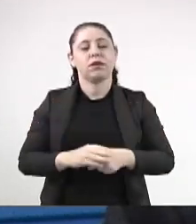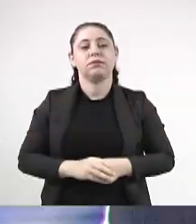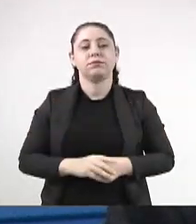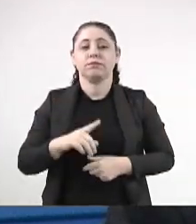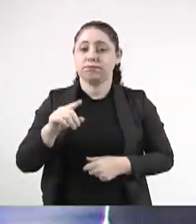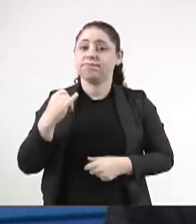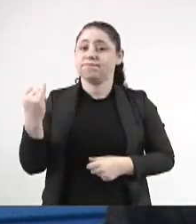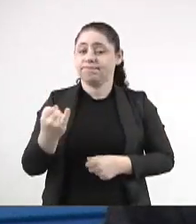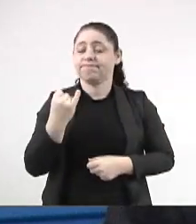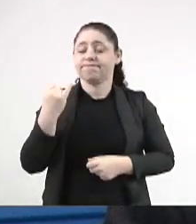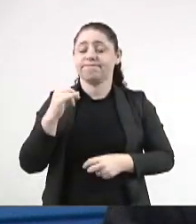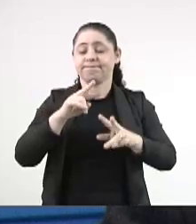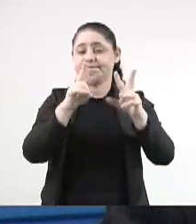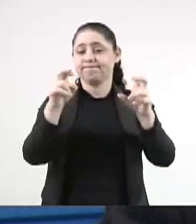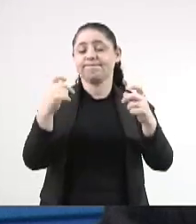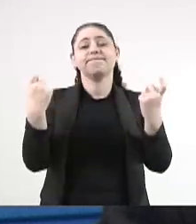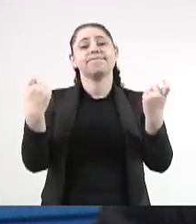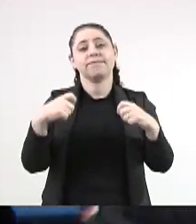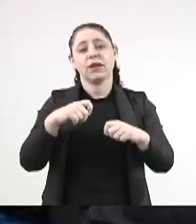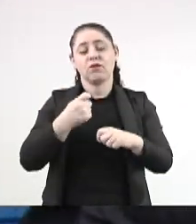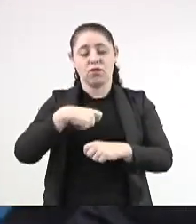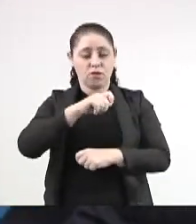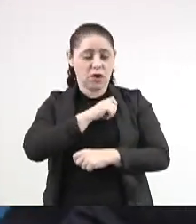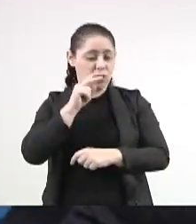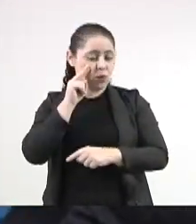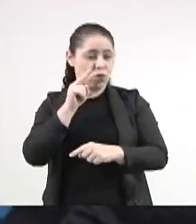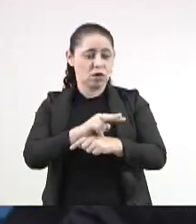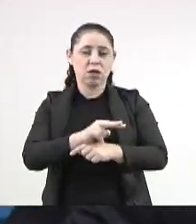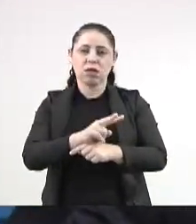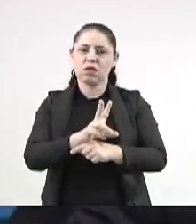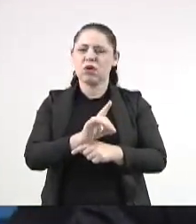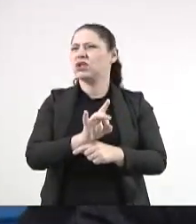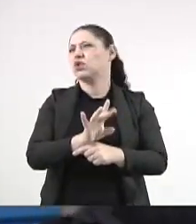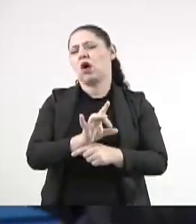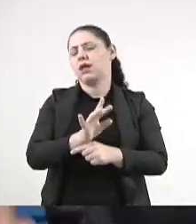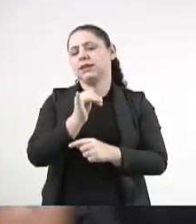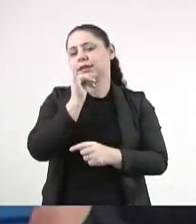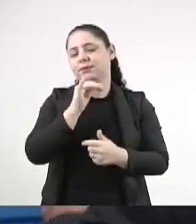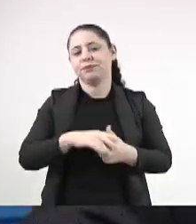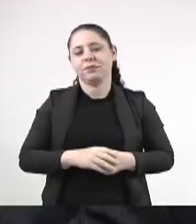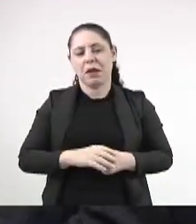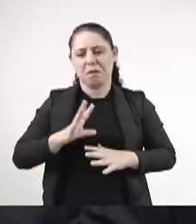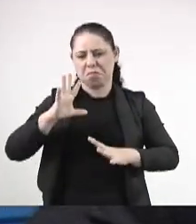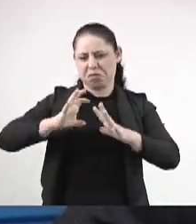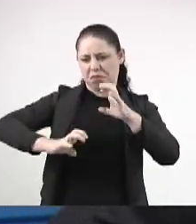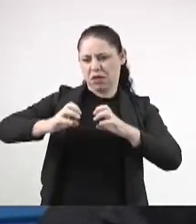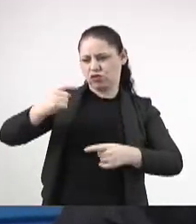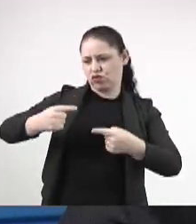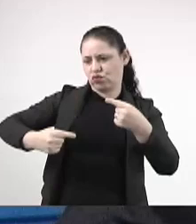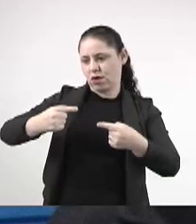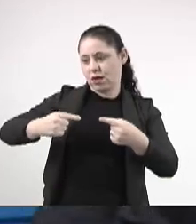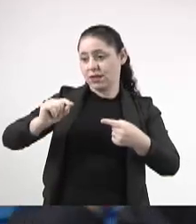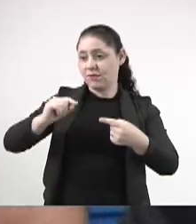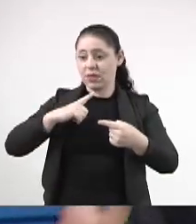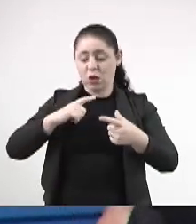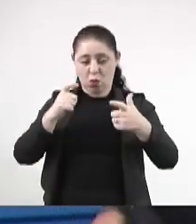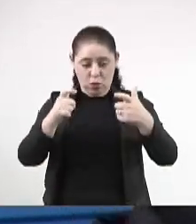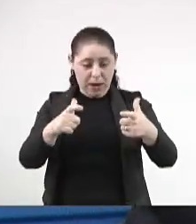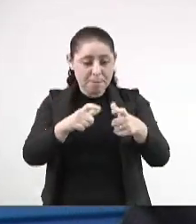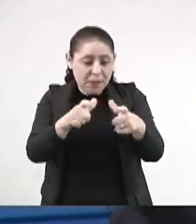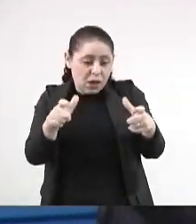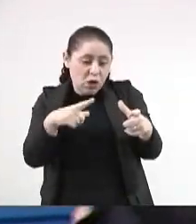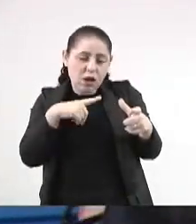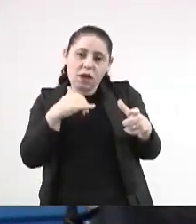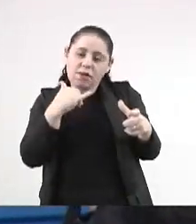esse tema, e precisamos de fiscalização. Não é tão somente uma briga no mercado para quem vai ter um espaço maior,